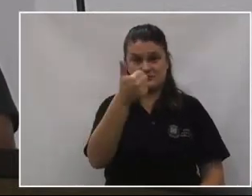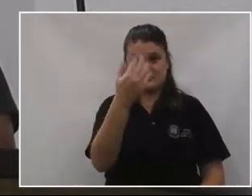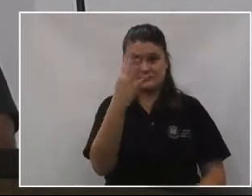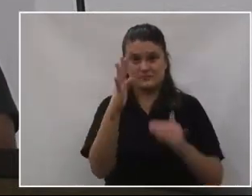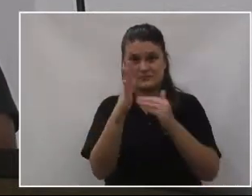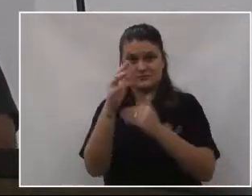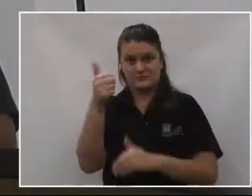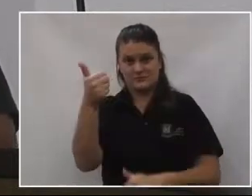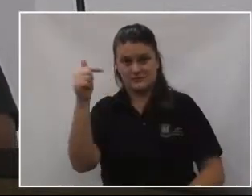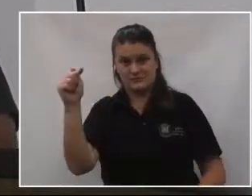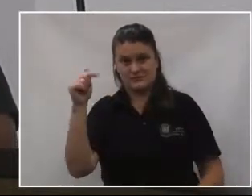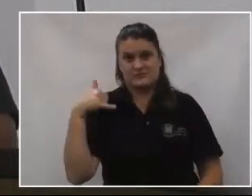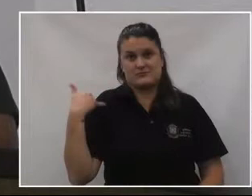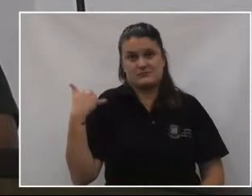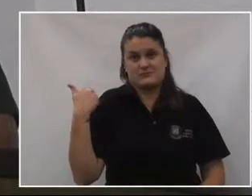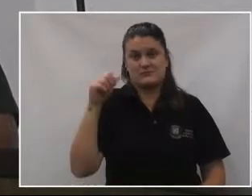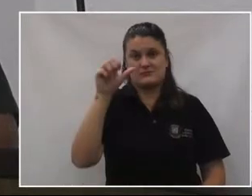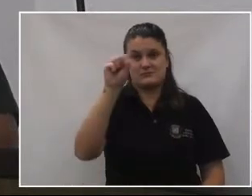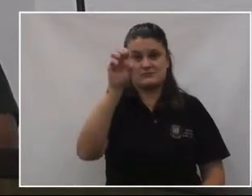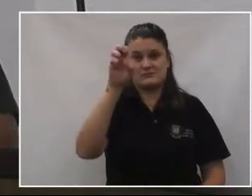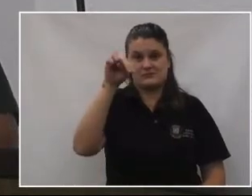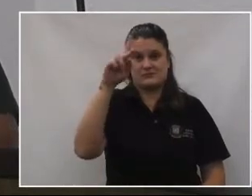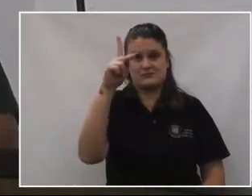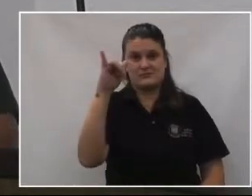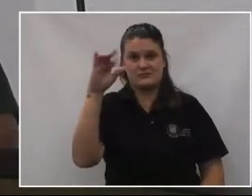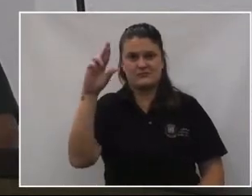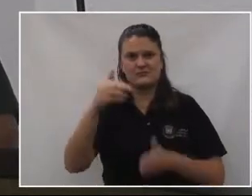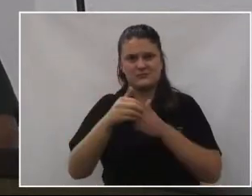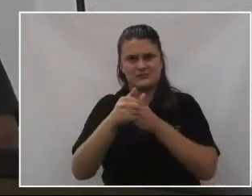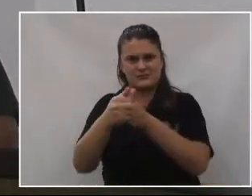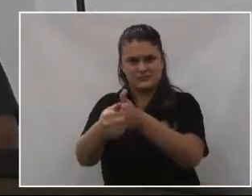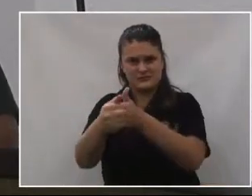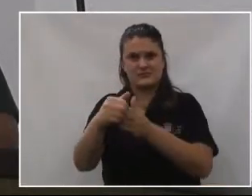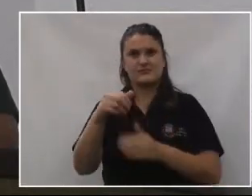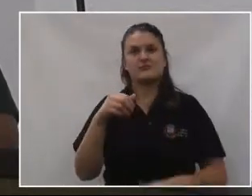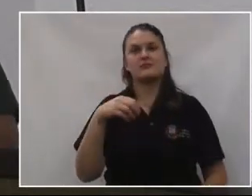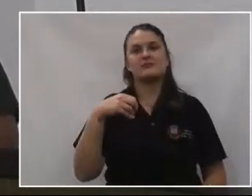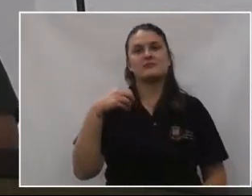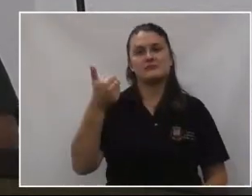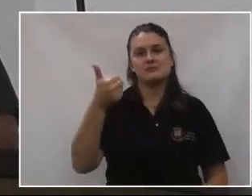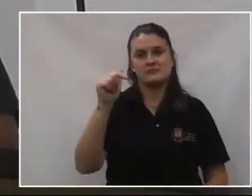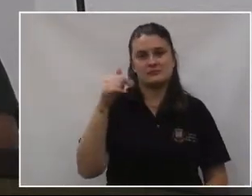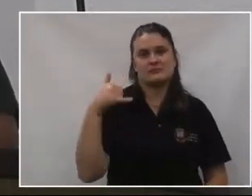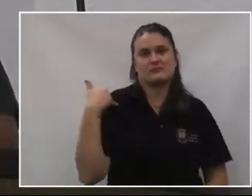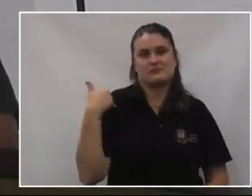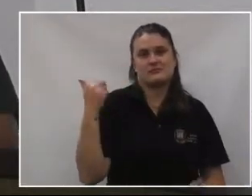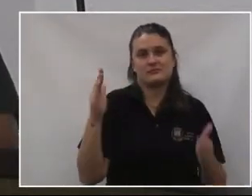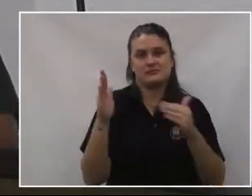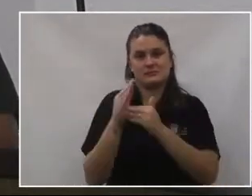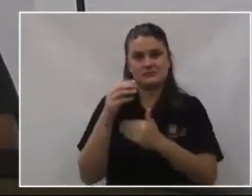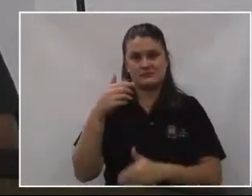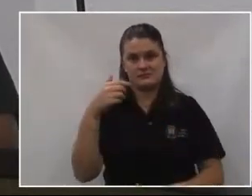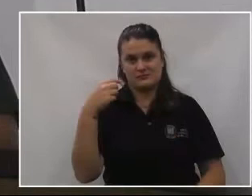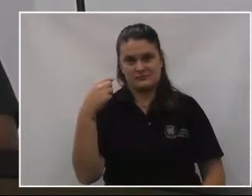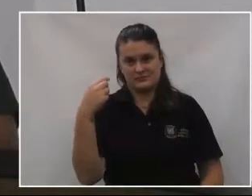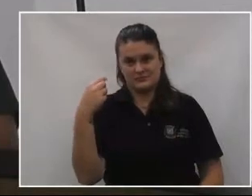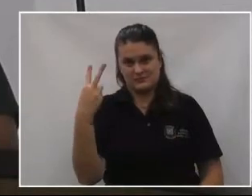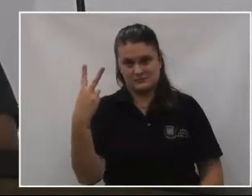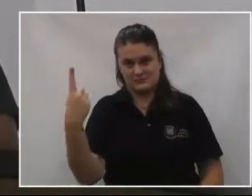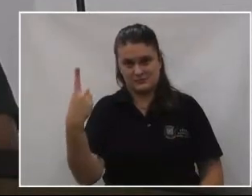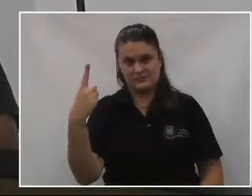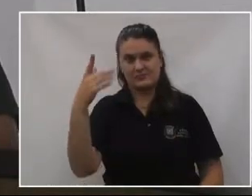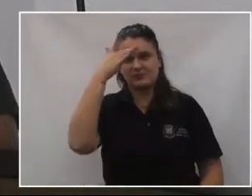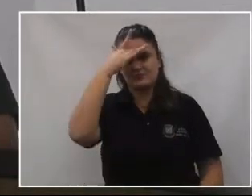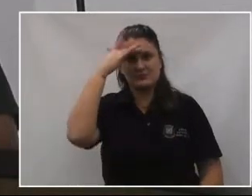são os sêniores e guias. E dos 17 anos aos 21 anos, são os pioneiros.